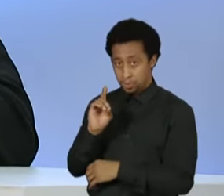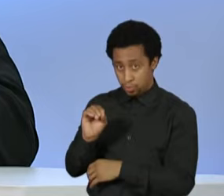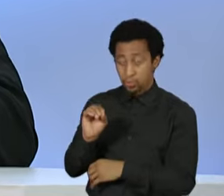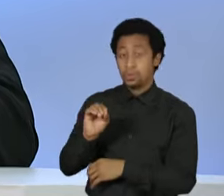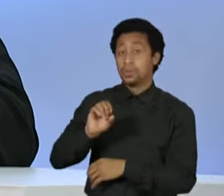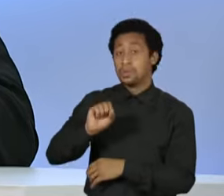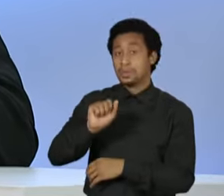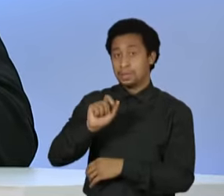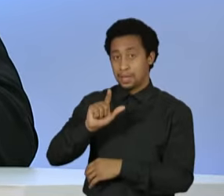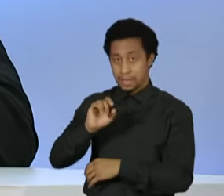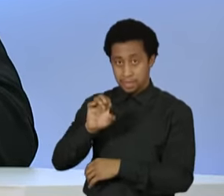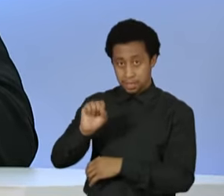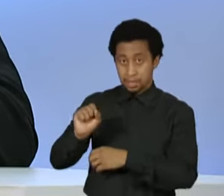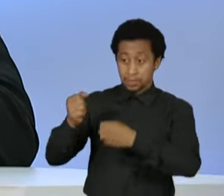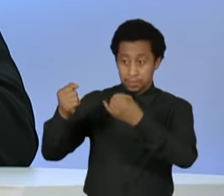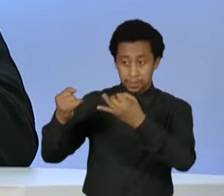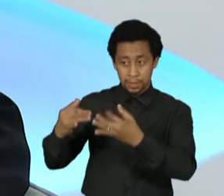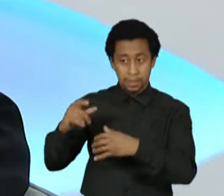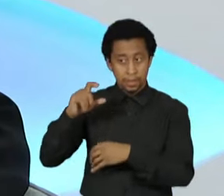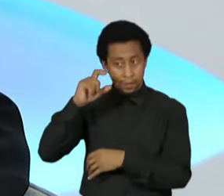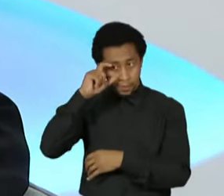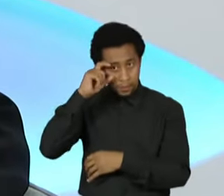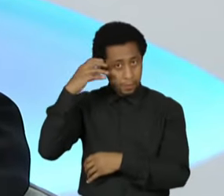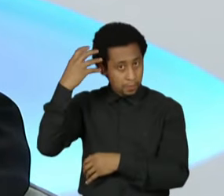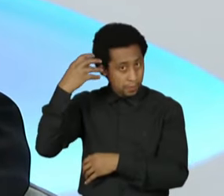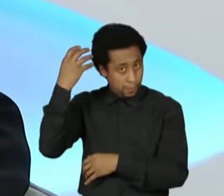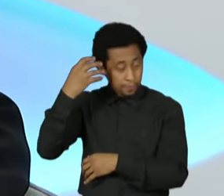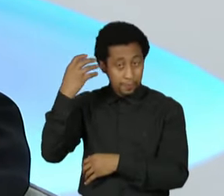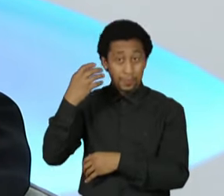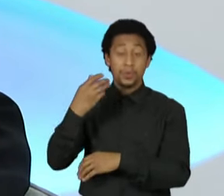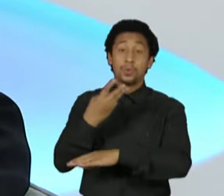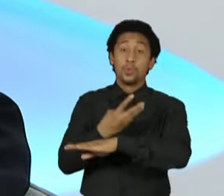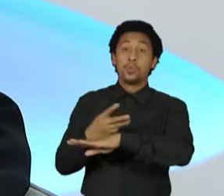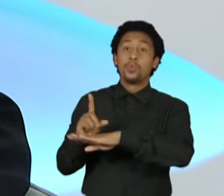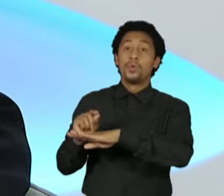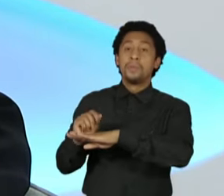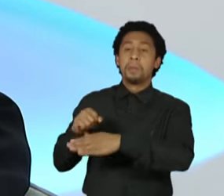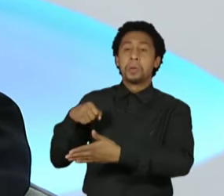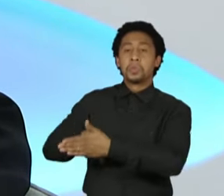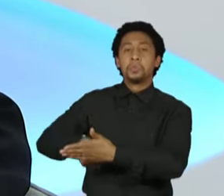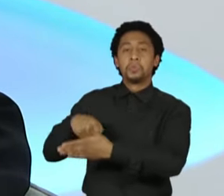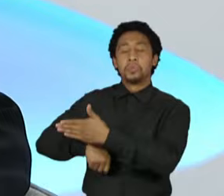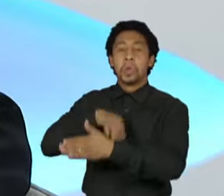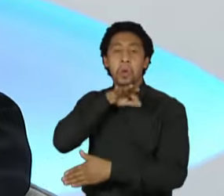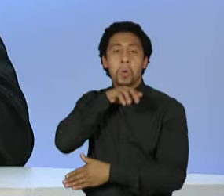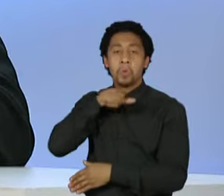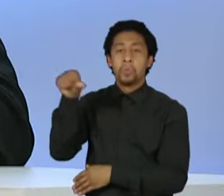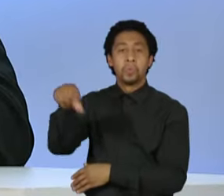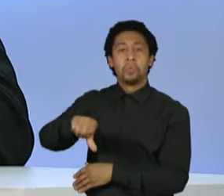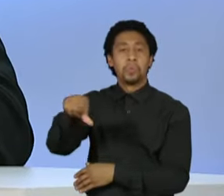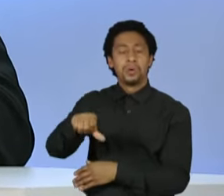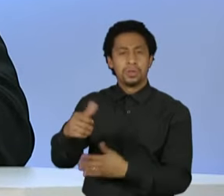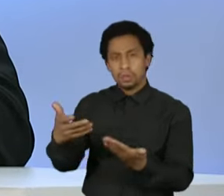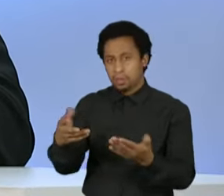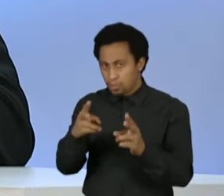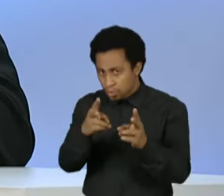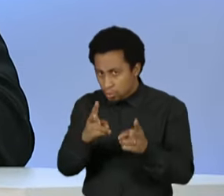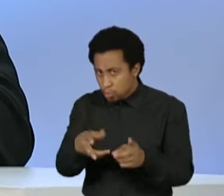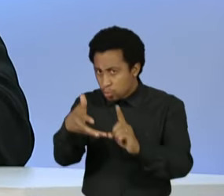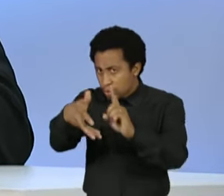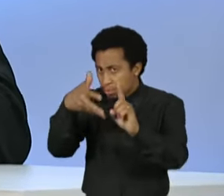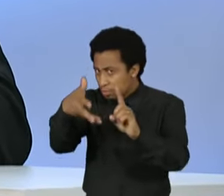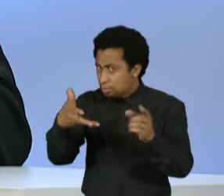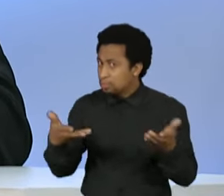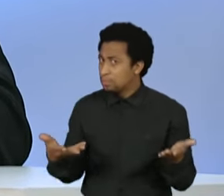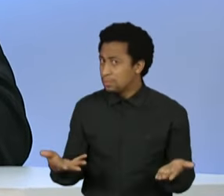ele muta muito e muta mal. A senhora mantém esse discurso? Vai dar liberdade, vai fortalecer